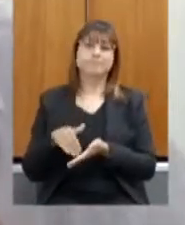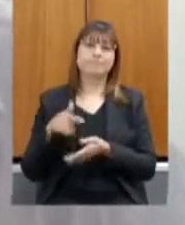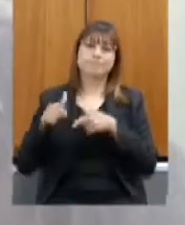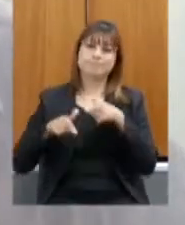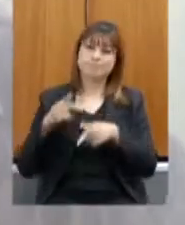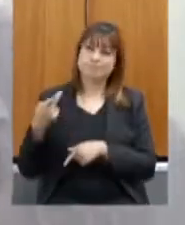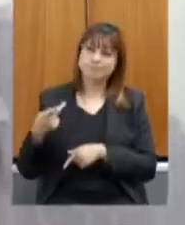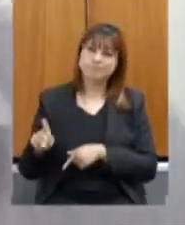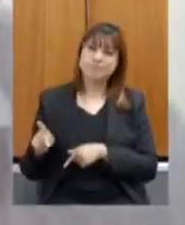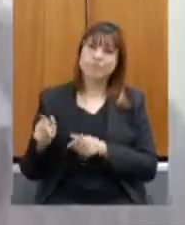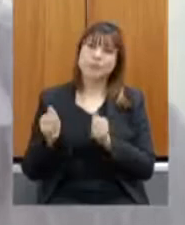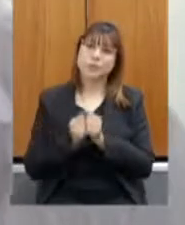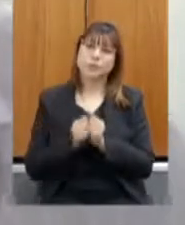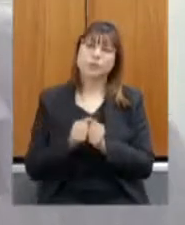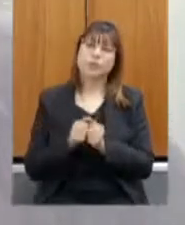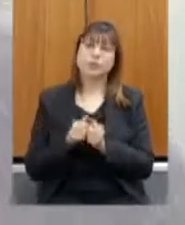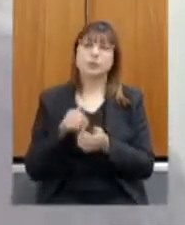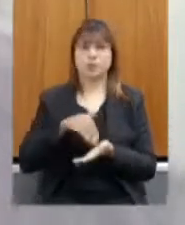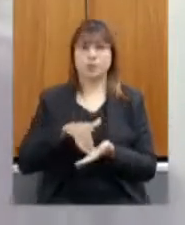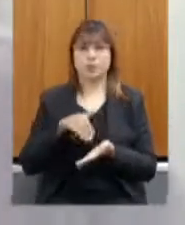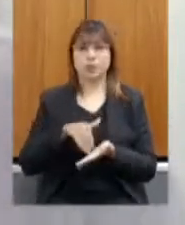junto à secretaria de agricultura